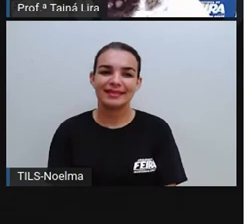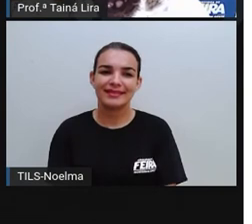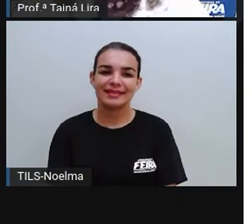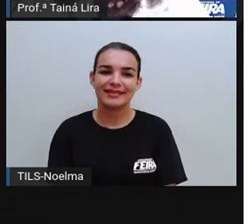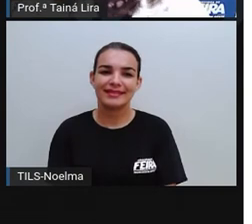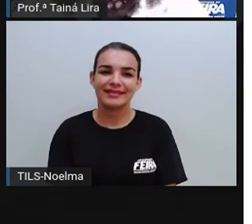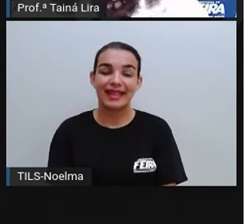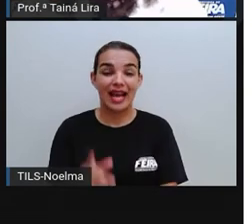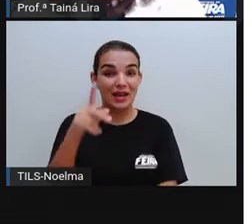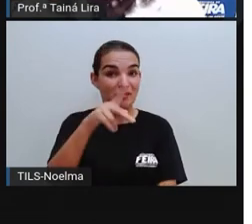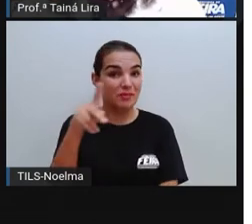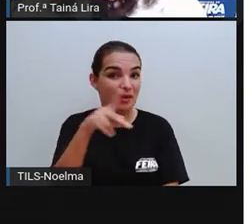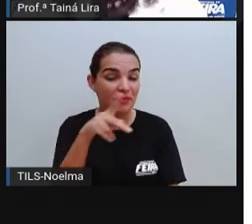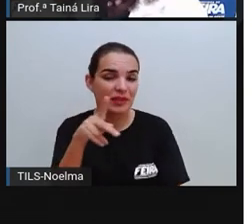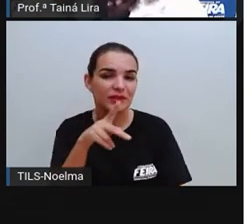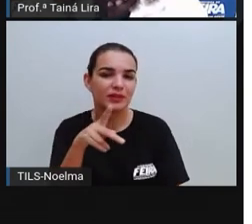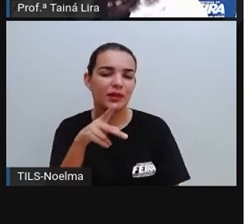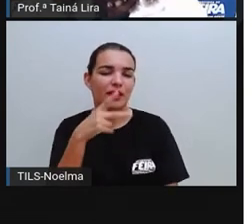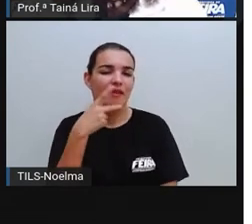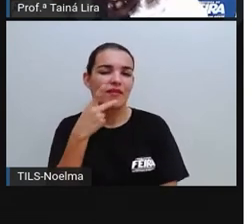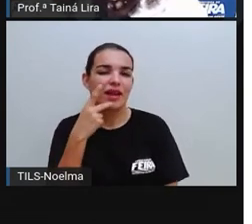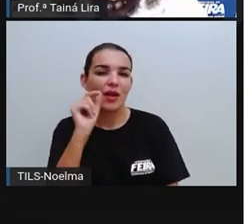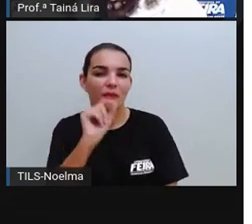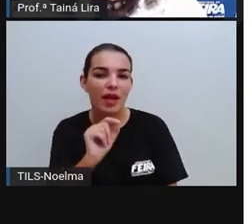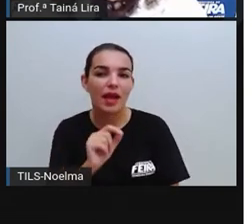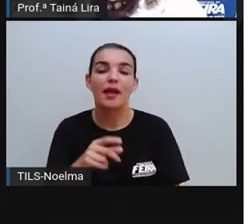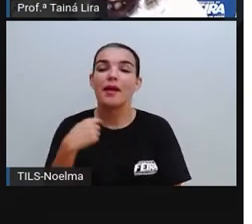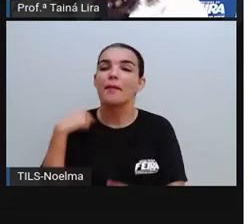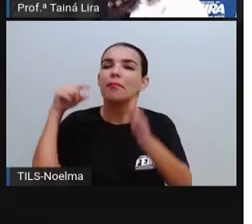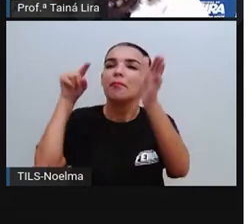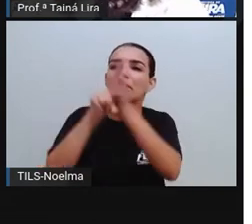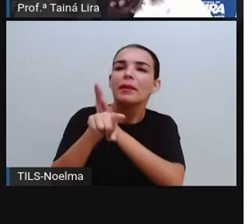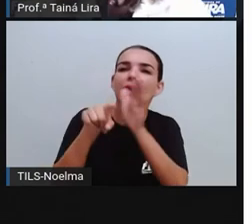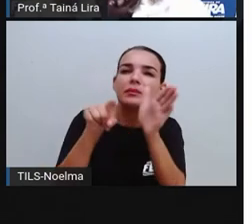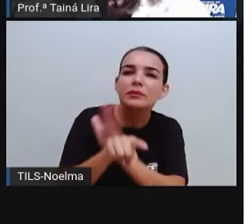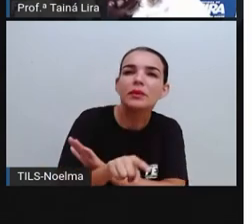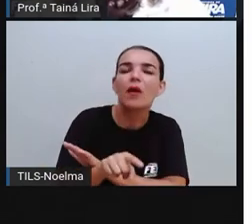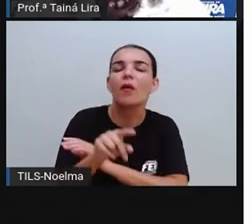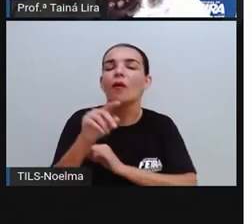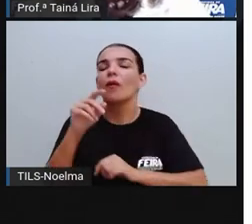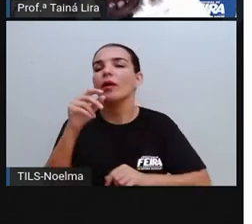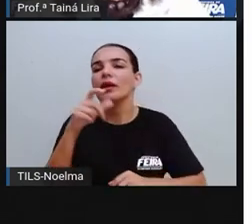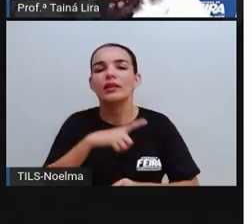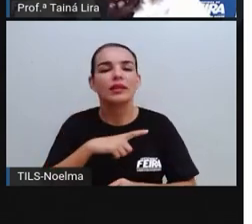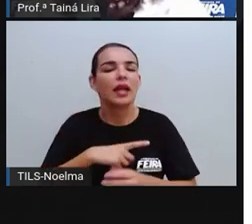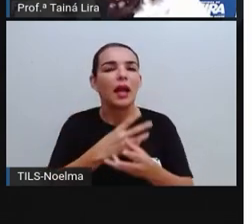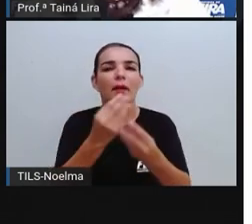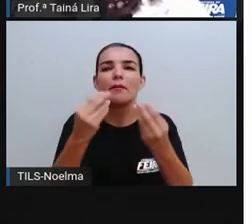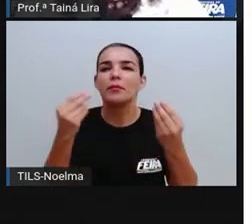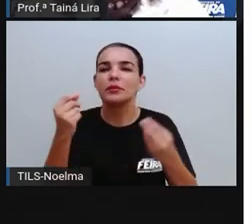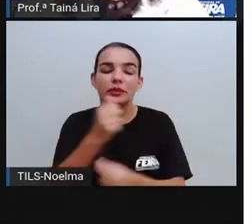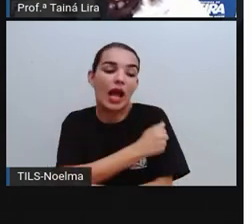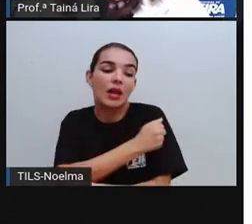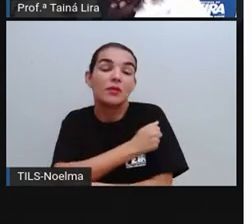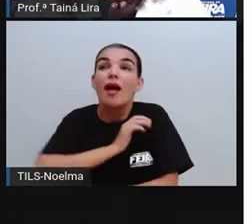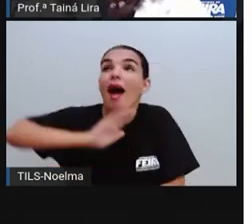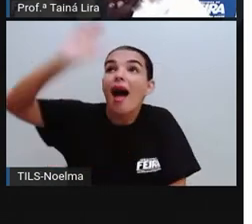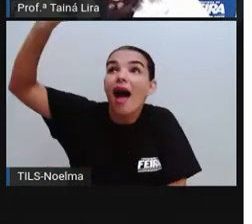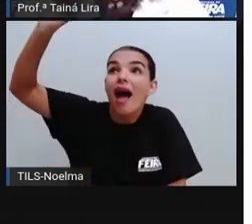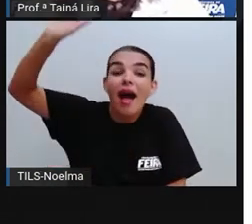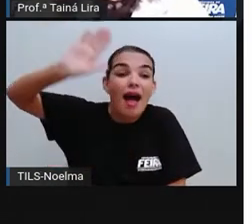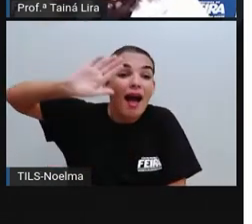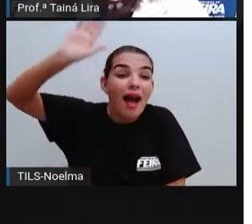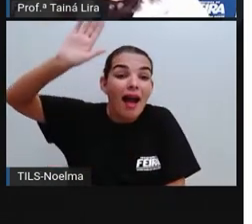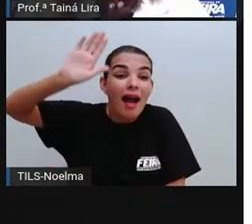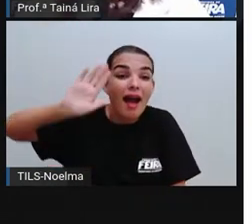A professora provavelmente fez alguma pergunta, e aí tem vários alunos querendo falar, então eles